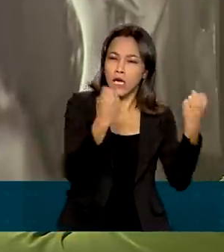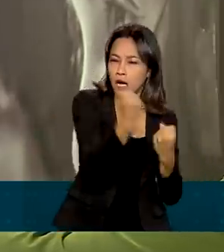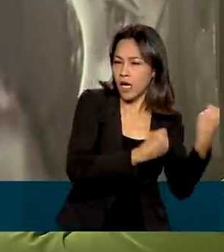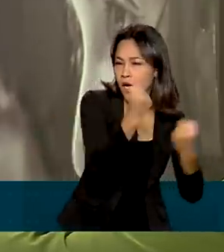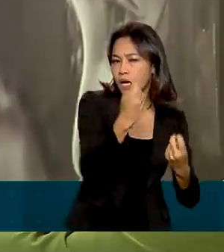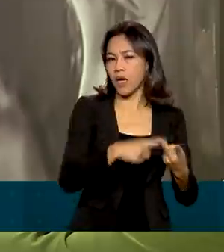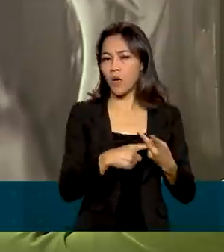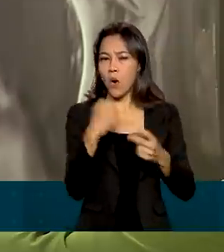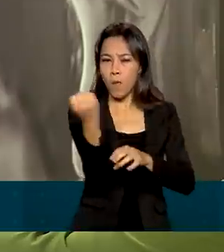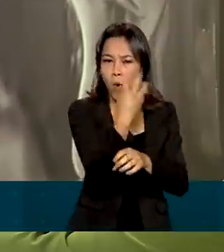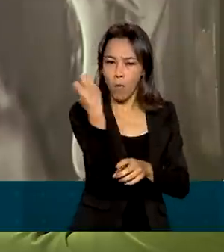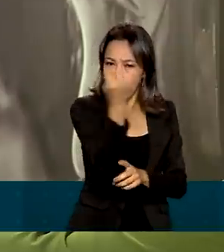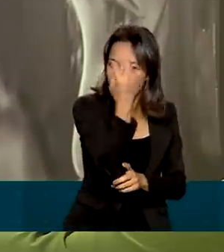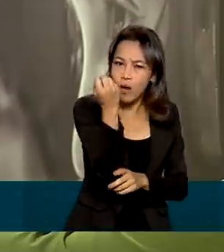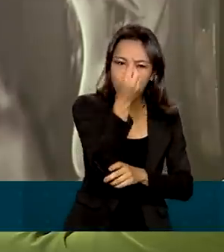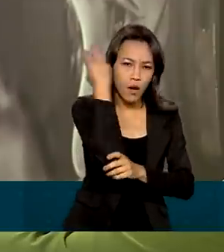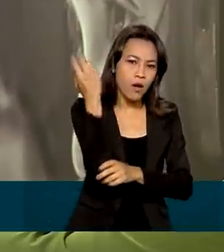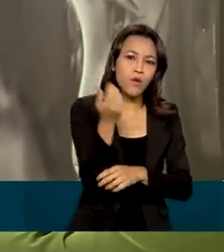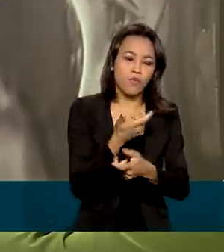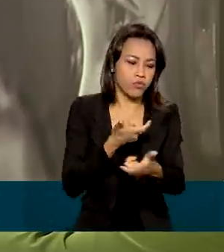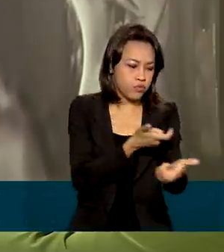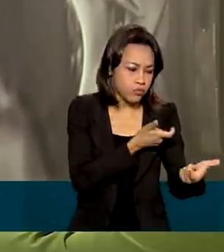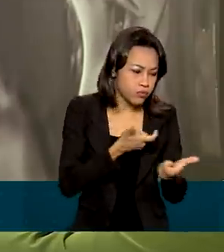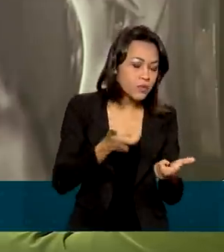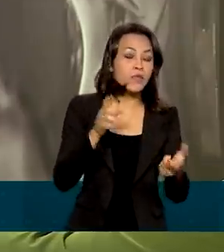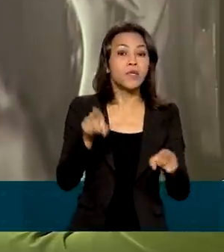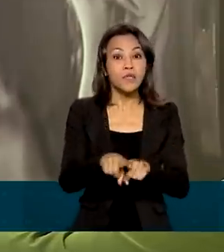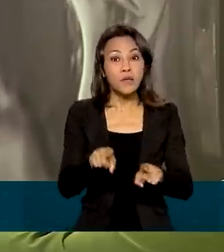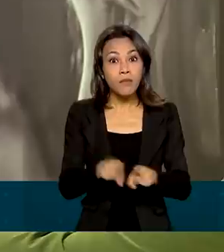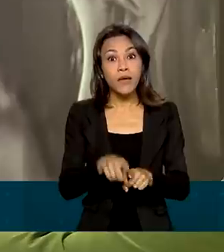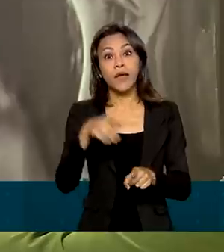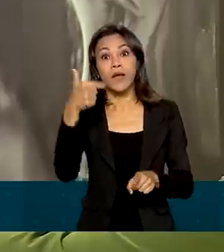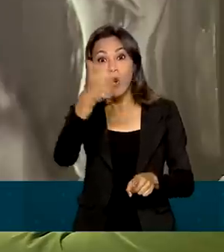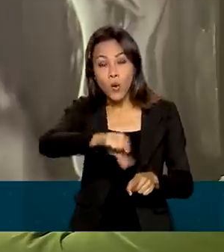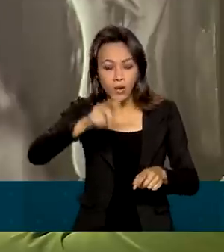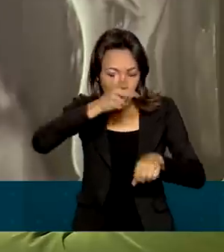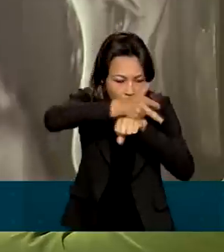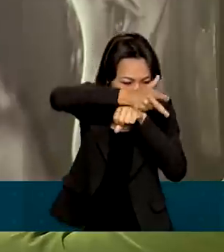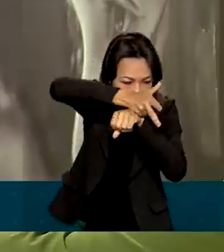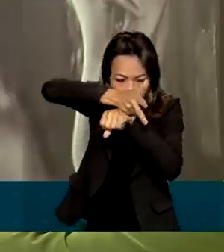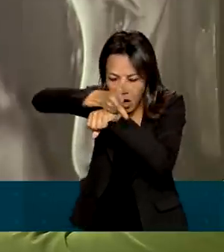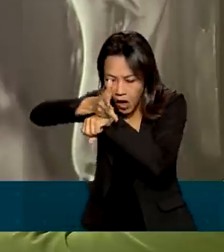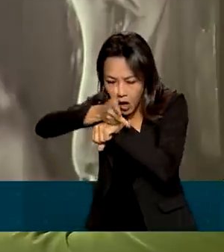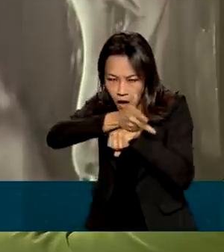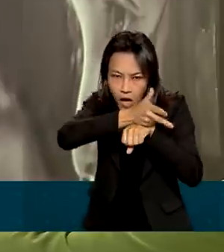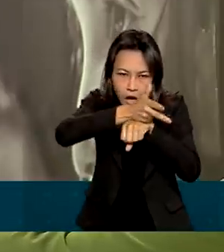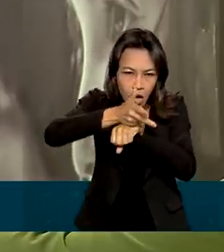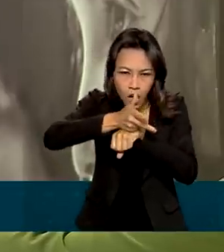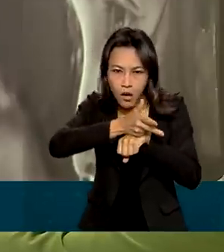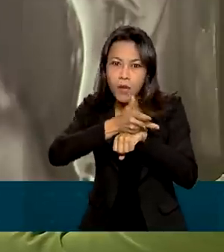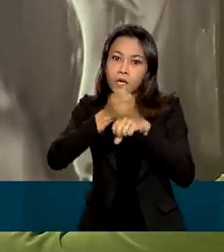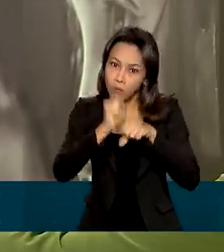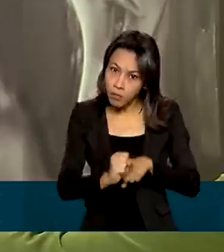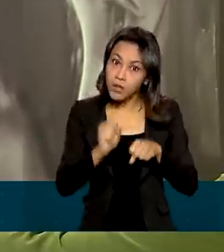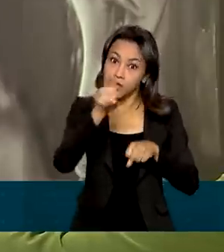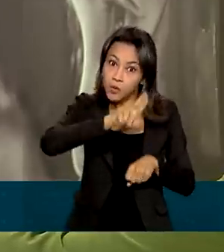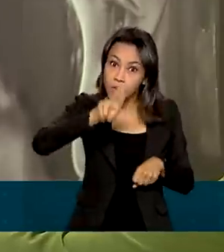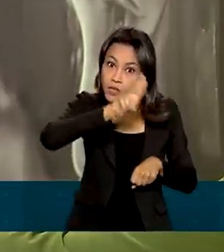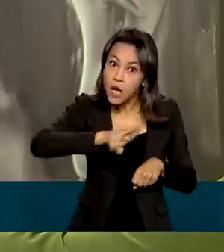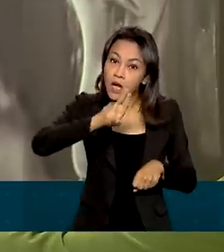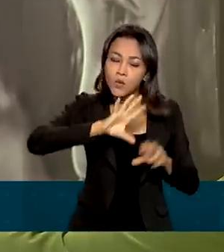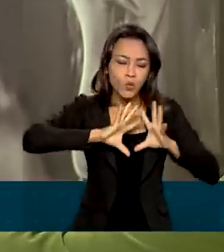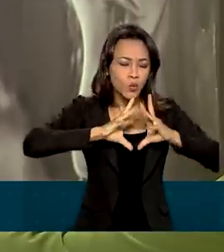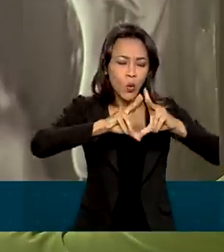caminhão-bombeiro, câmeras de ação que os fiscais podem utilizar durante as fiscalizações. Todo